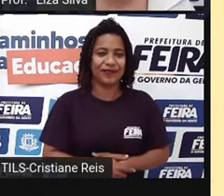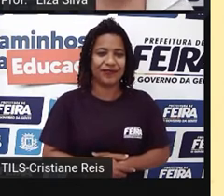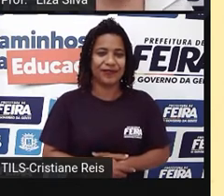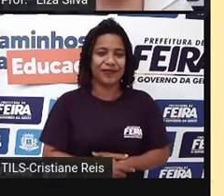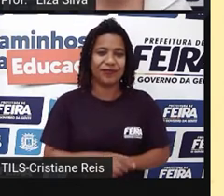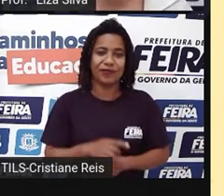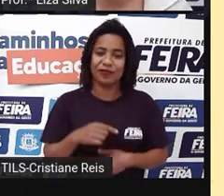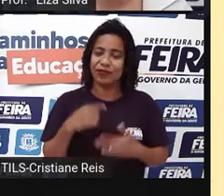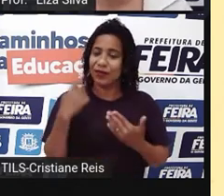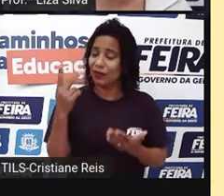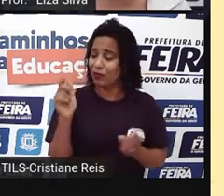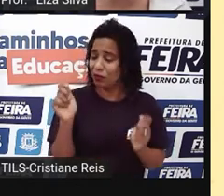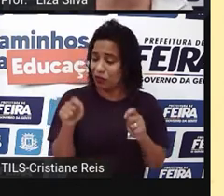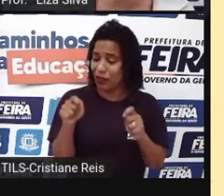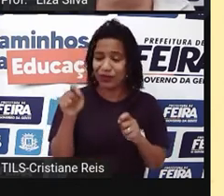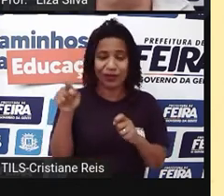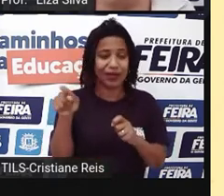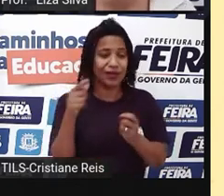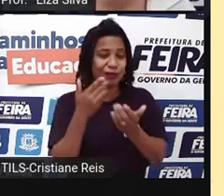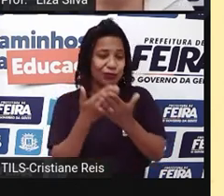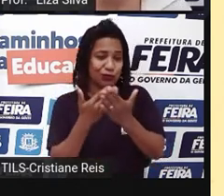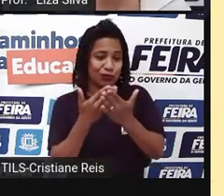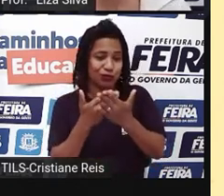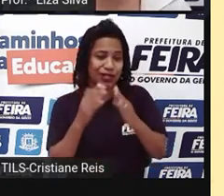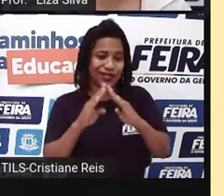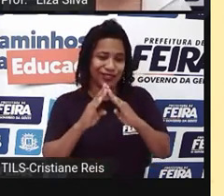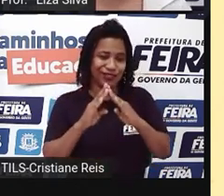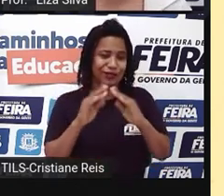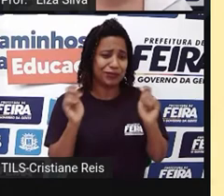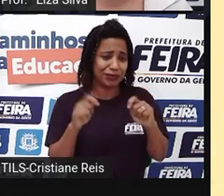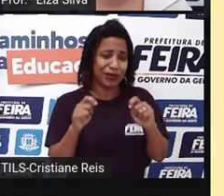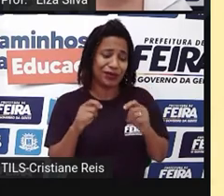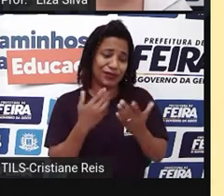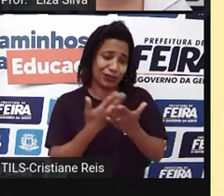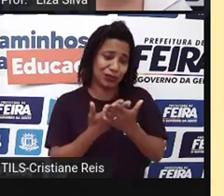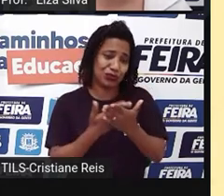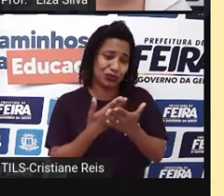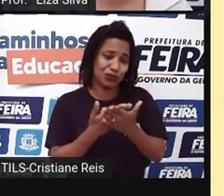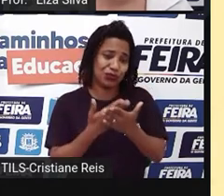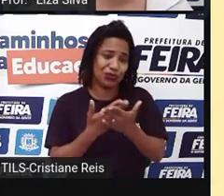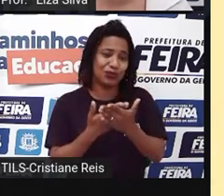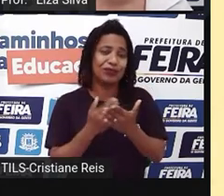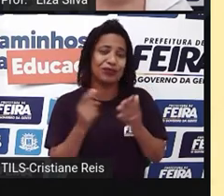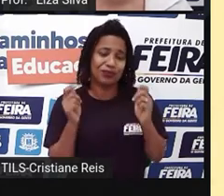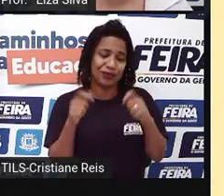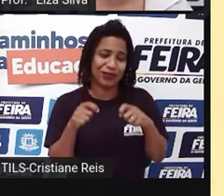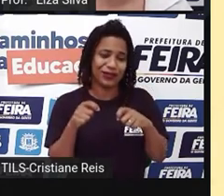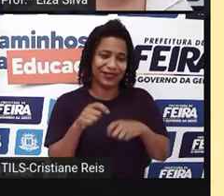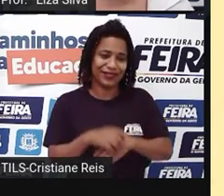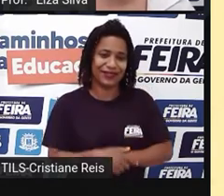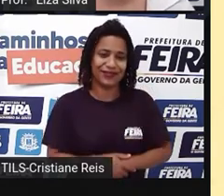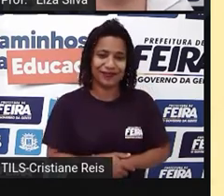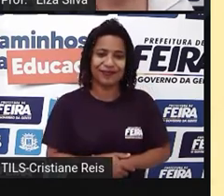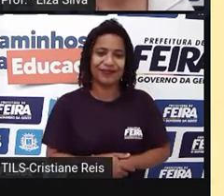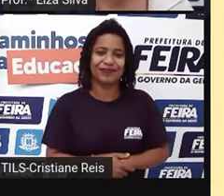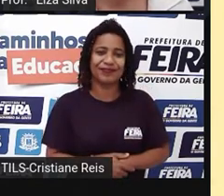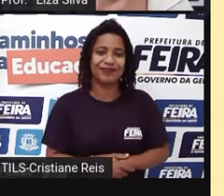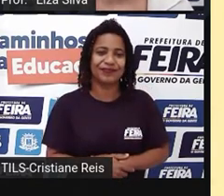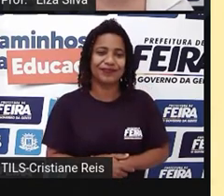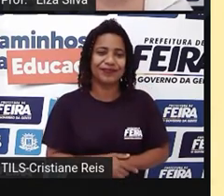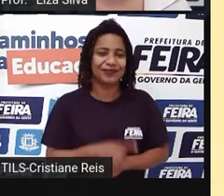que I am a student, for example. Eu sou estudante, por exemplo. Next one.